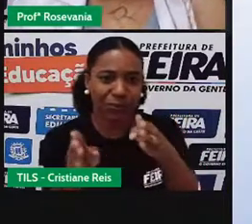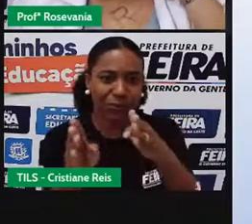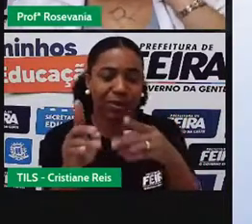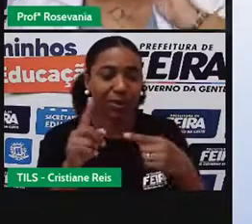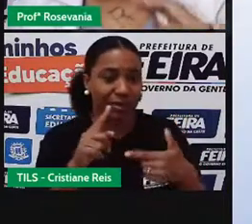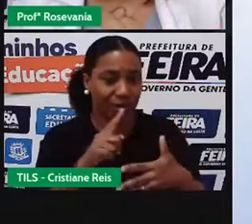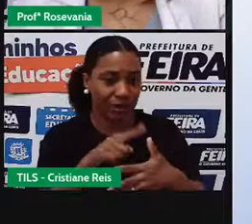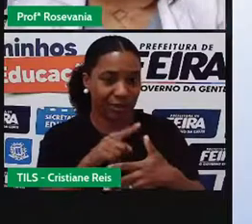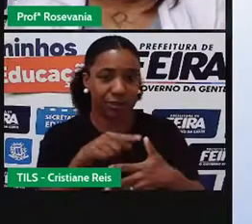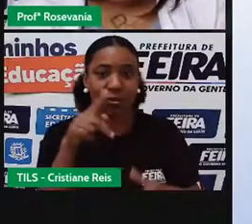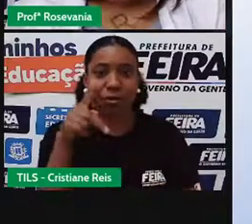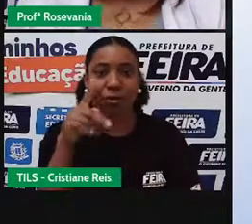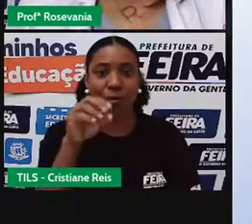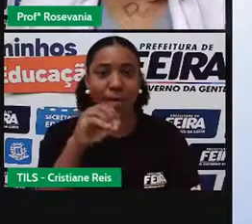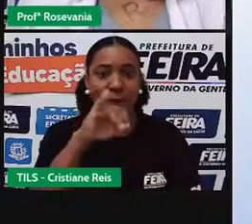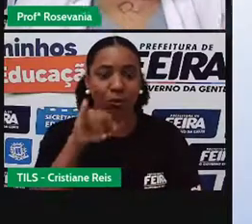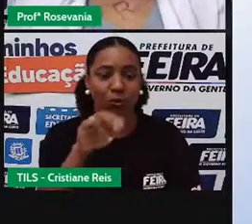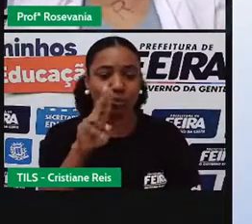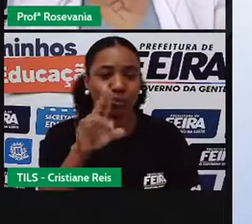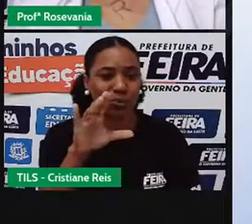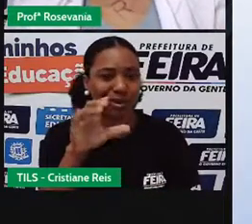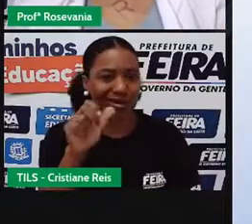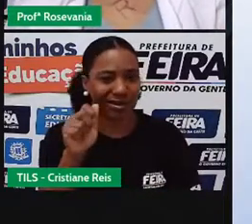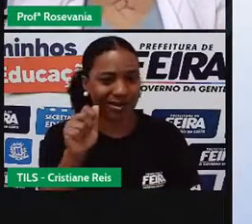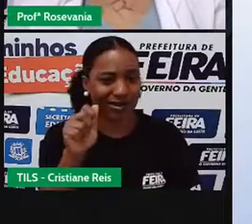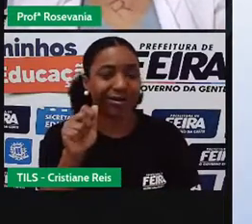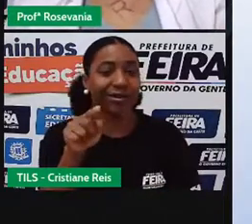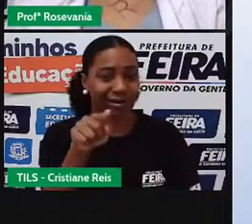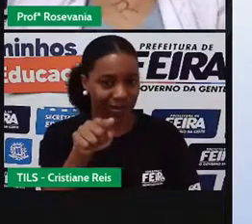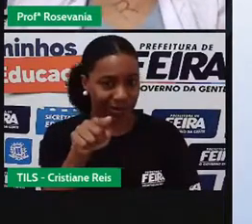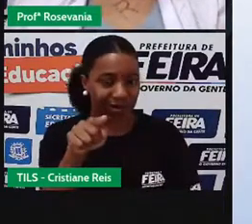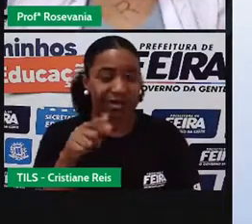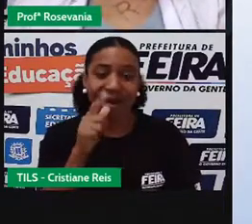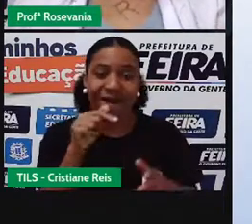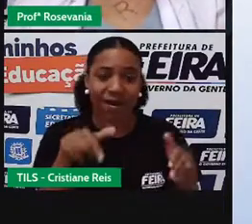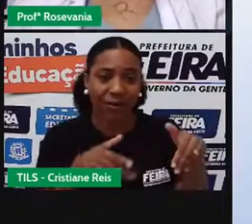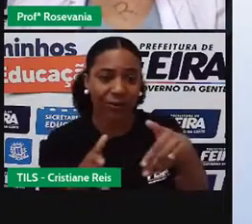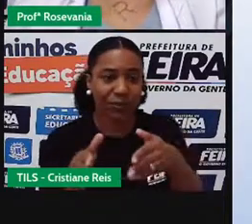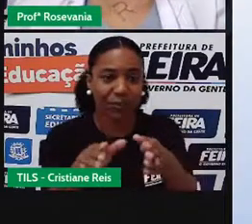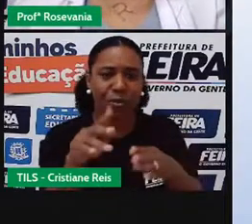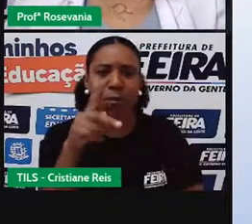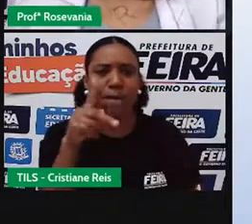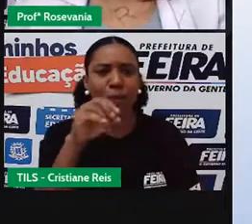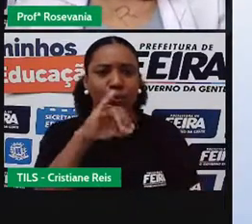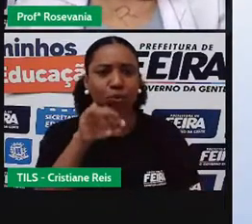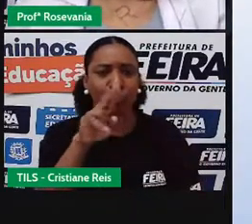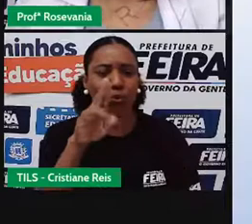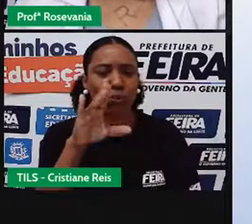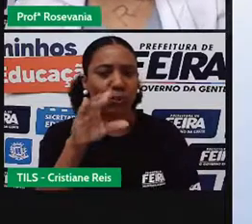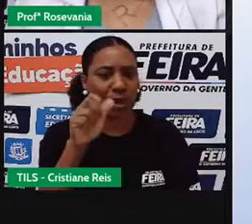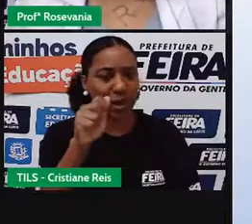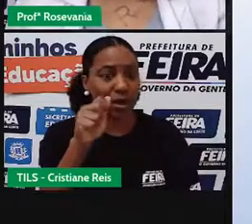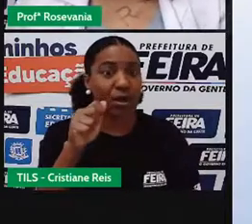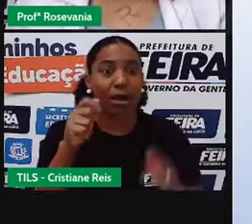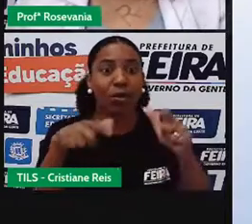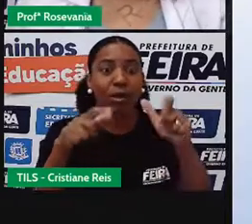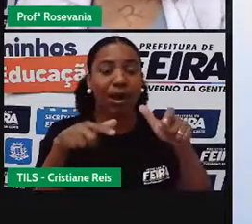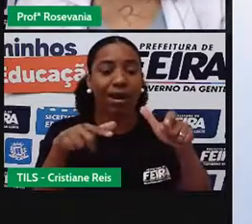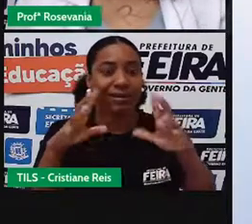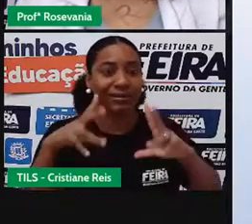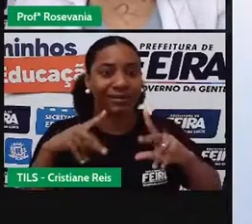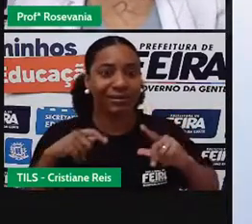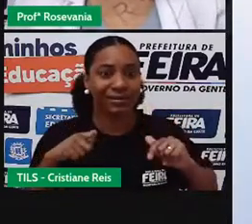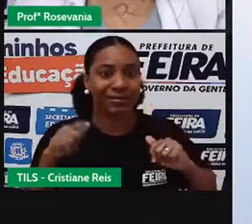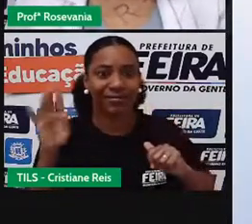Bojuca, ele é um desses rios, ele é um rio cuja nascente do Rio de Santa Bárbara, mas que ele passa aqui, que ele banha a nossa